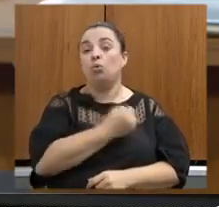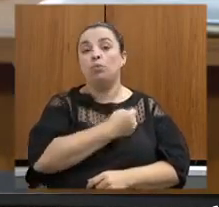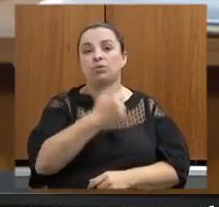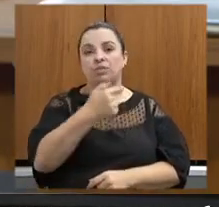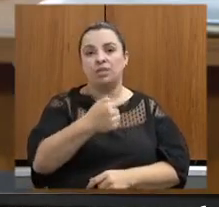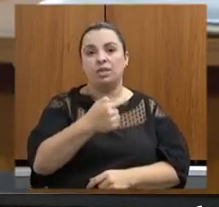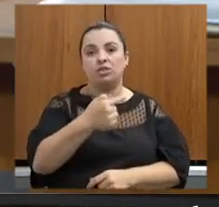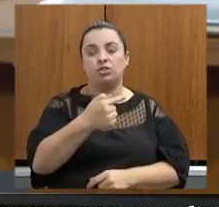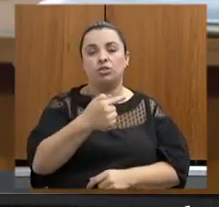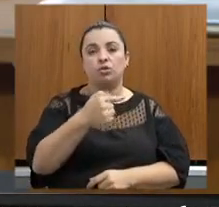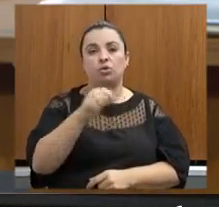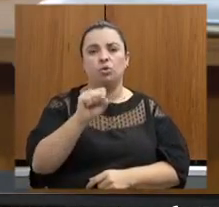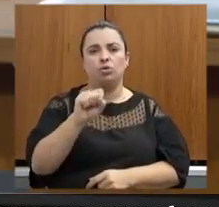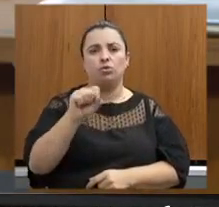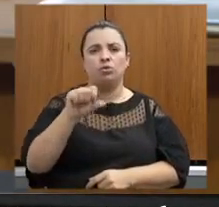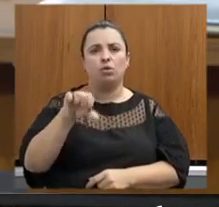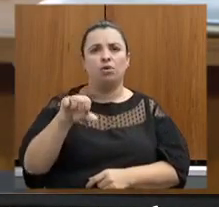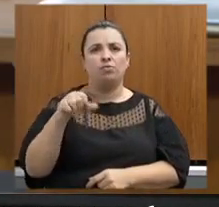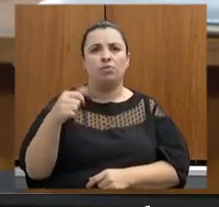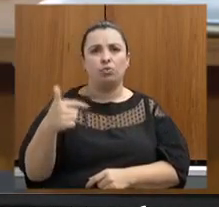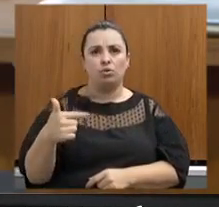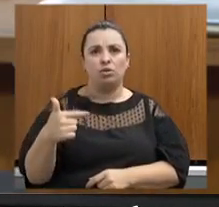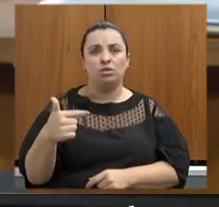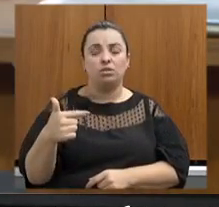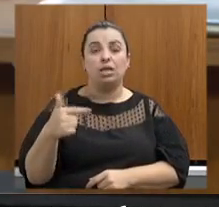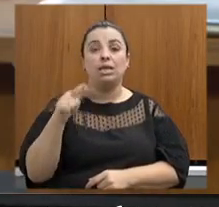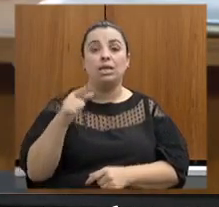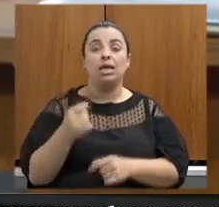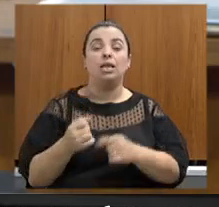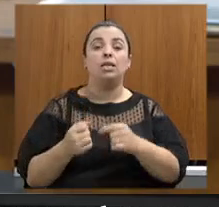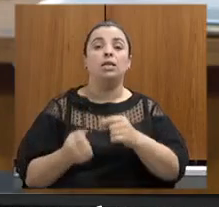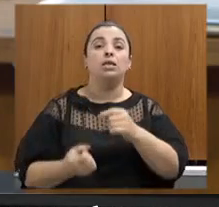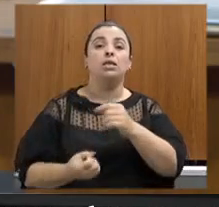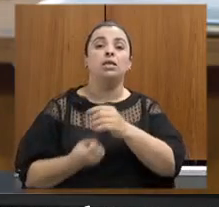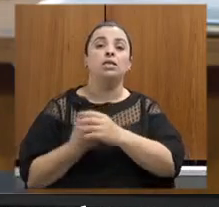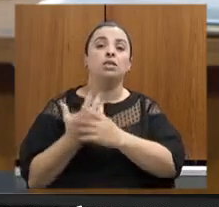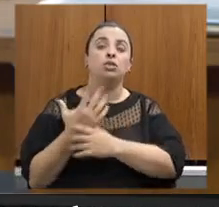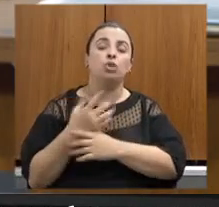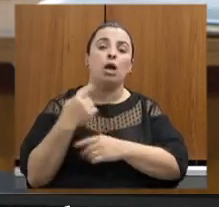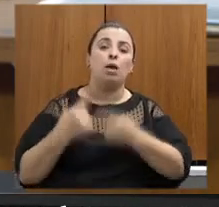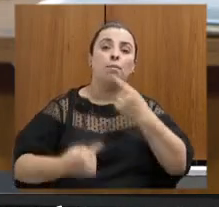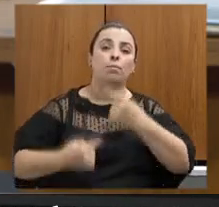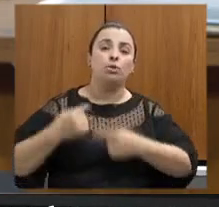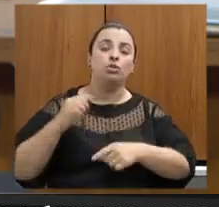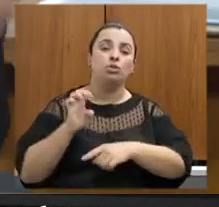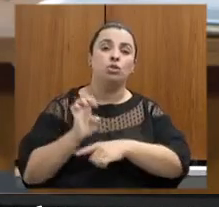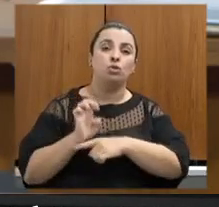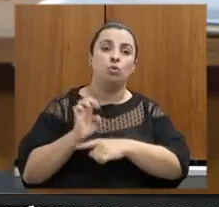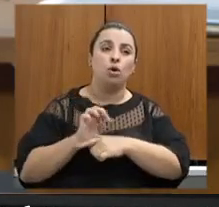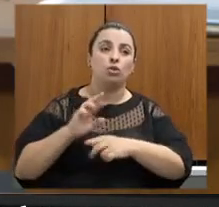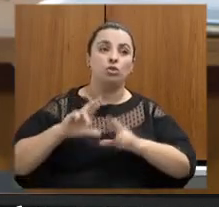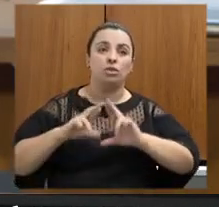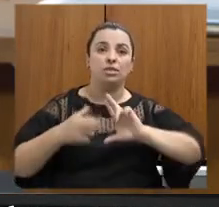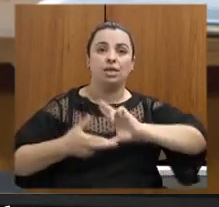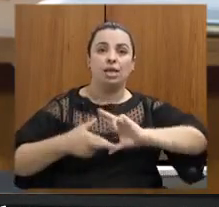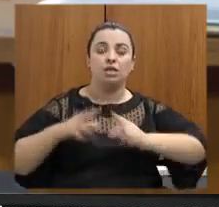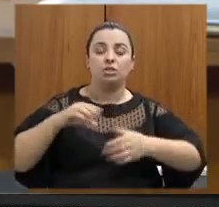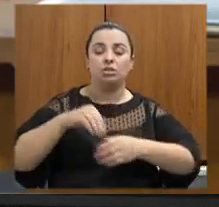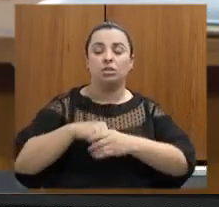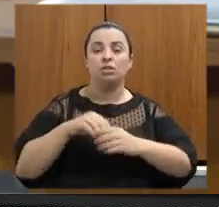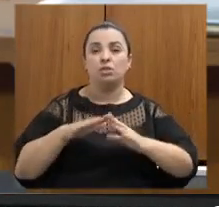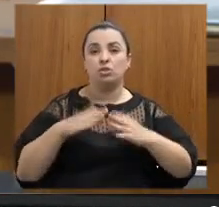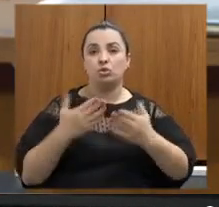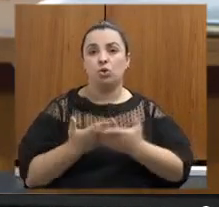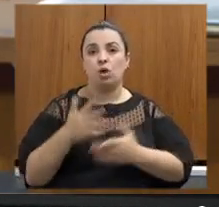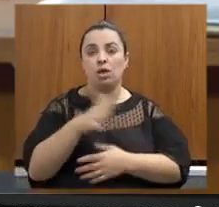tramita nessa casa que institui a política estadual de promoção da reciclagem na escola no âmbito dos estabelecimentos